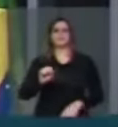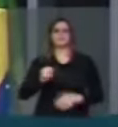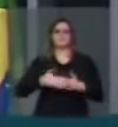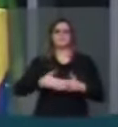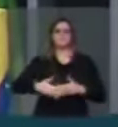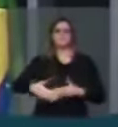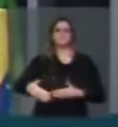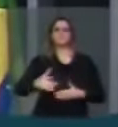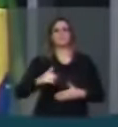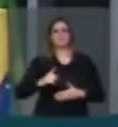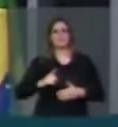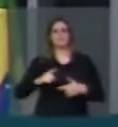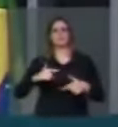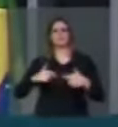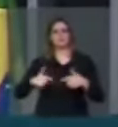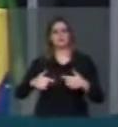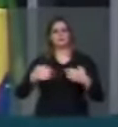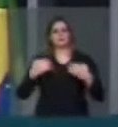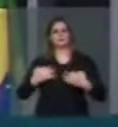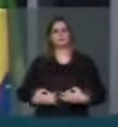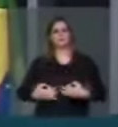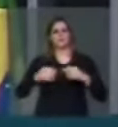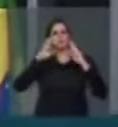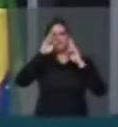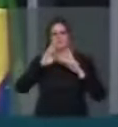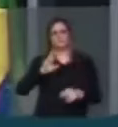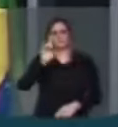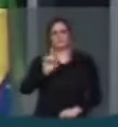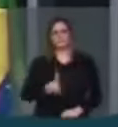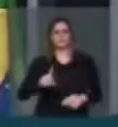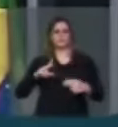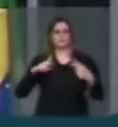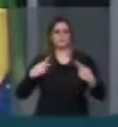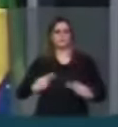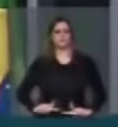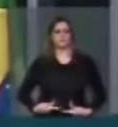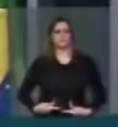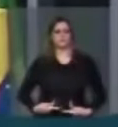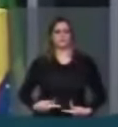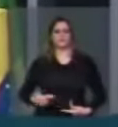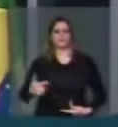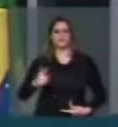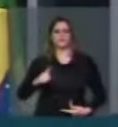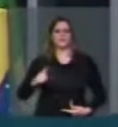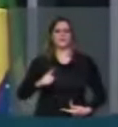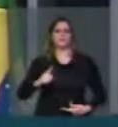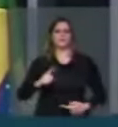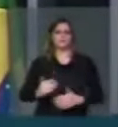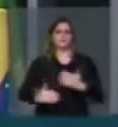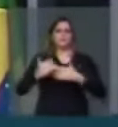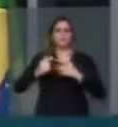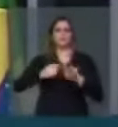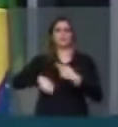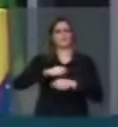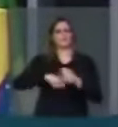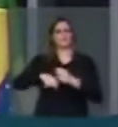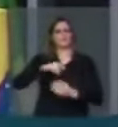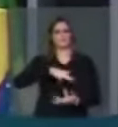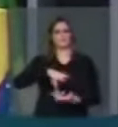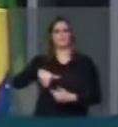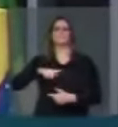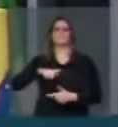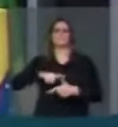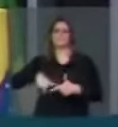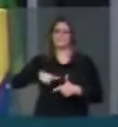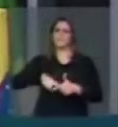aos humanos direitos. Passamos da 49ª para a 8ª economia do mundo, mesmo com duas crises do